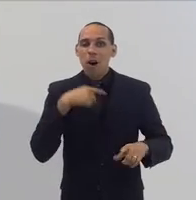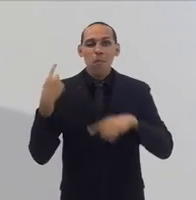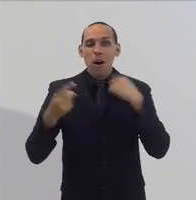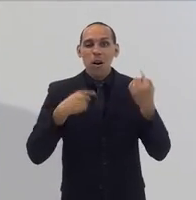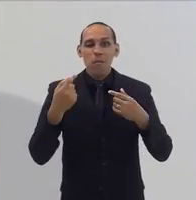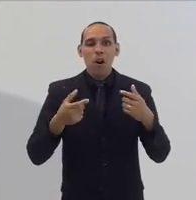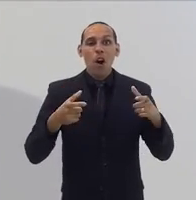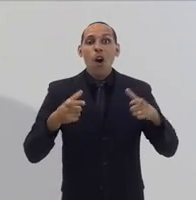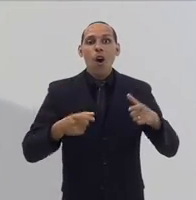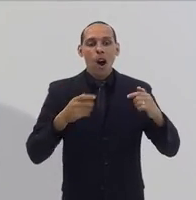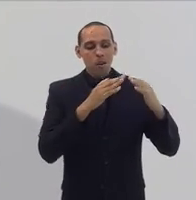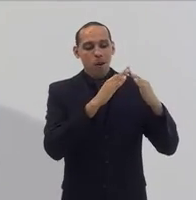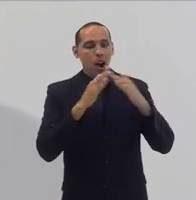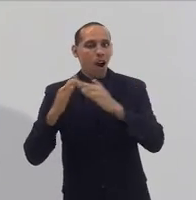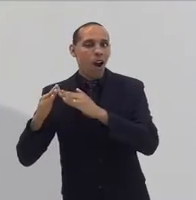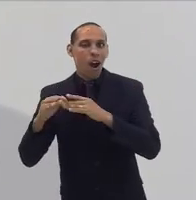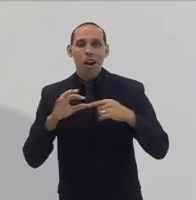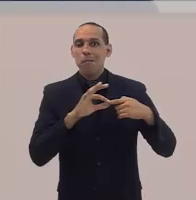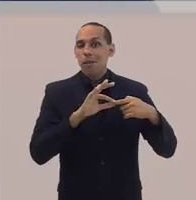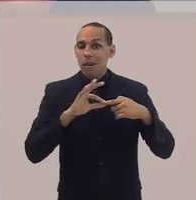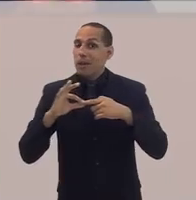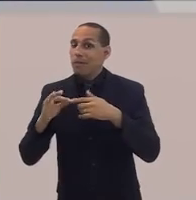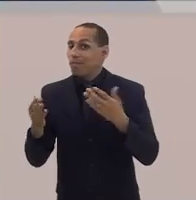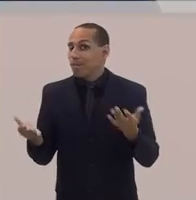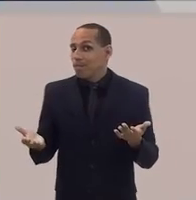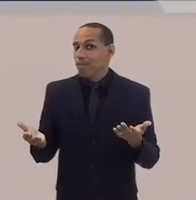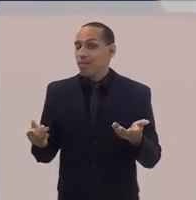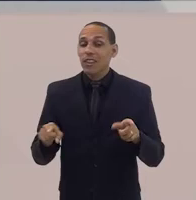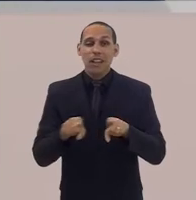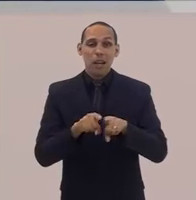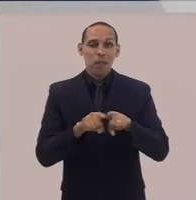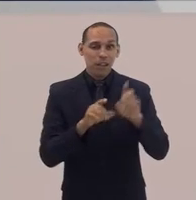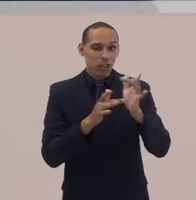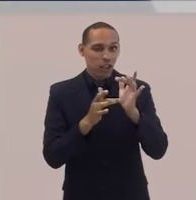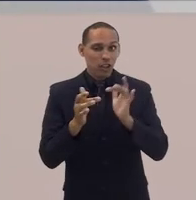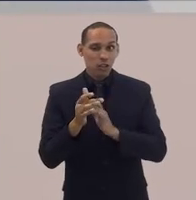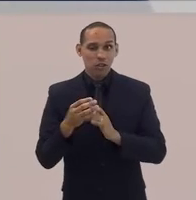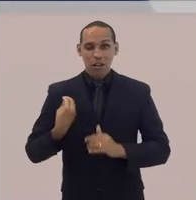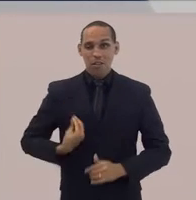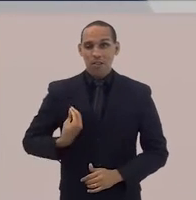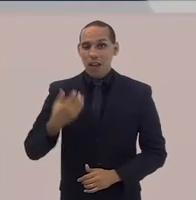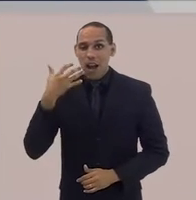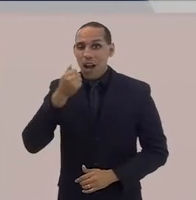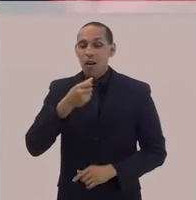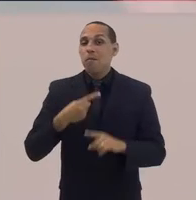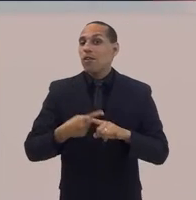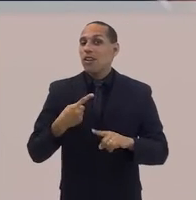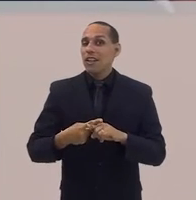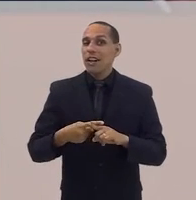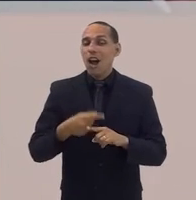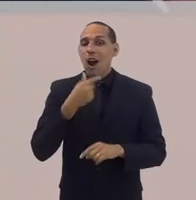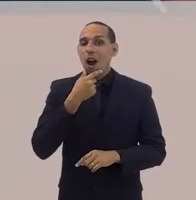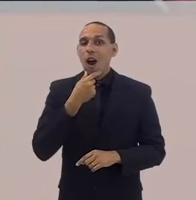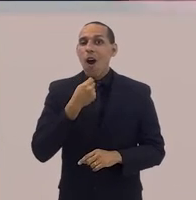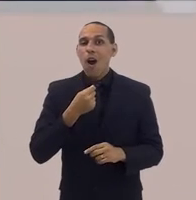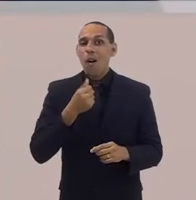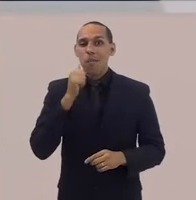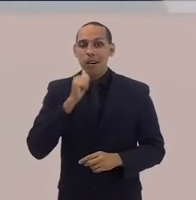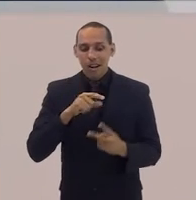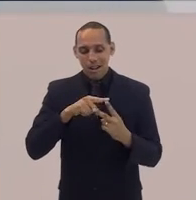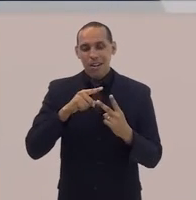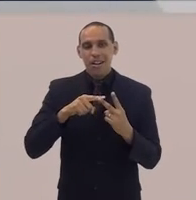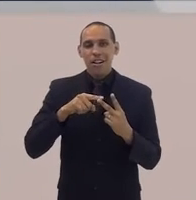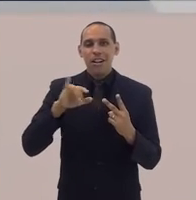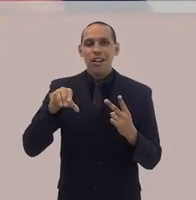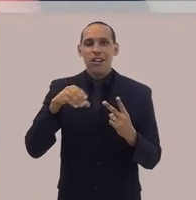nas periferias e nas favelas? E mais, Jesus só sobreviveu porque José e Maria levaram